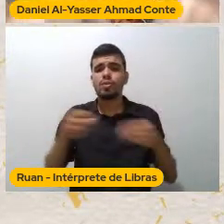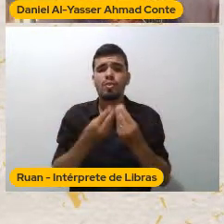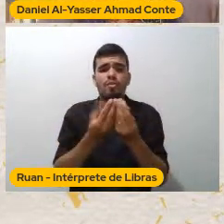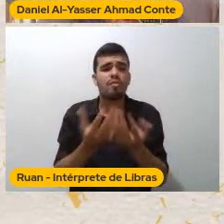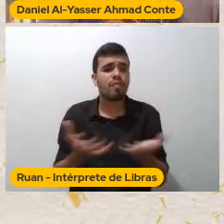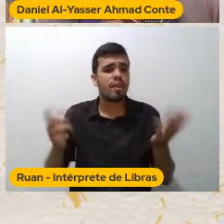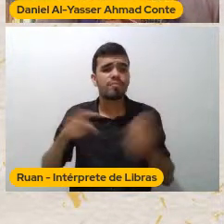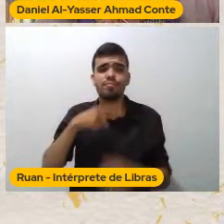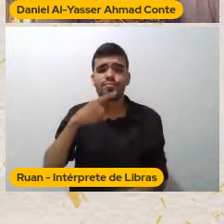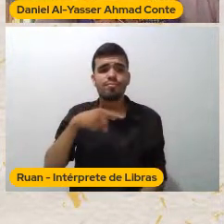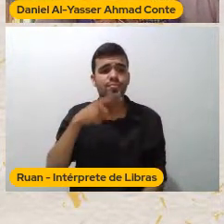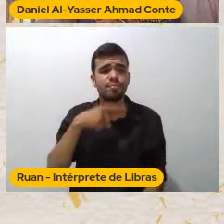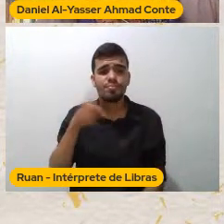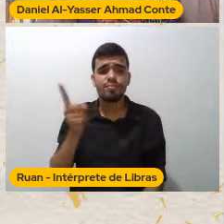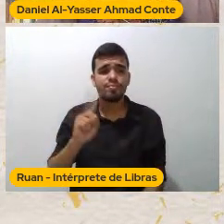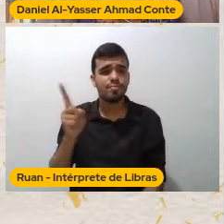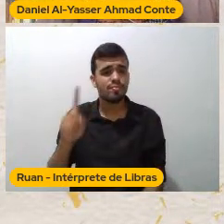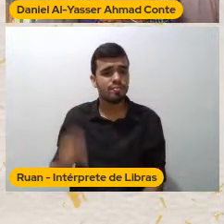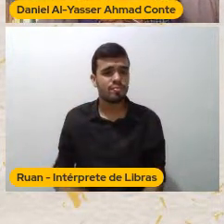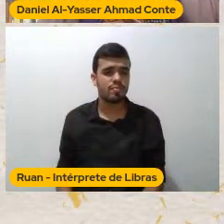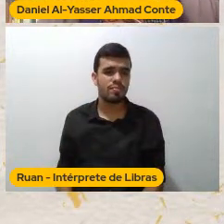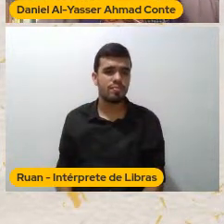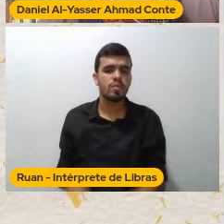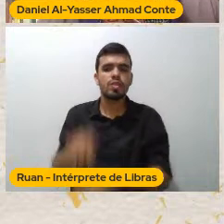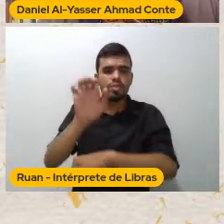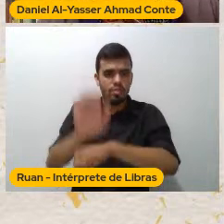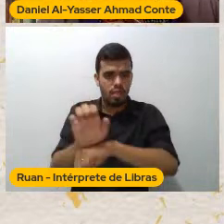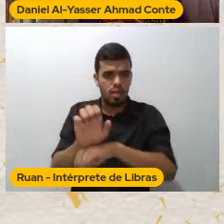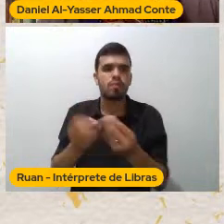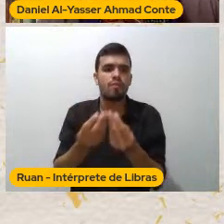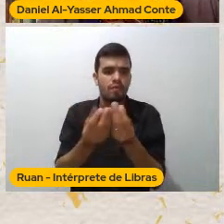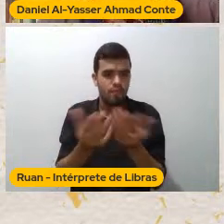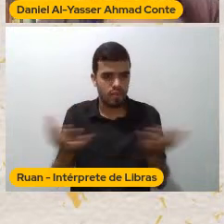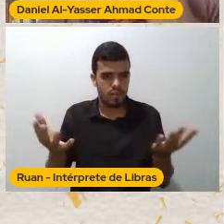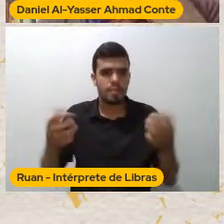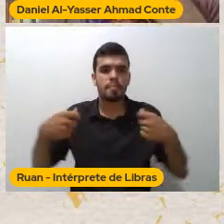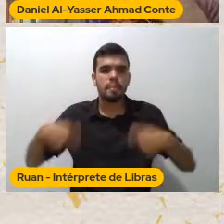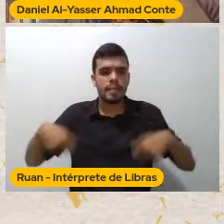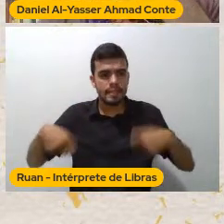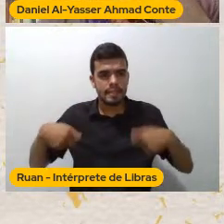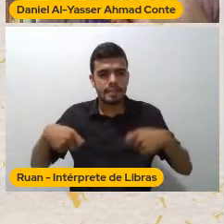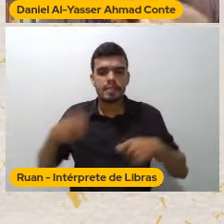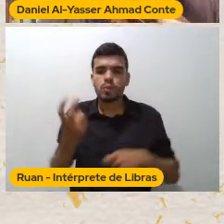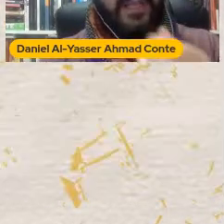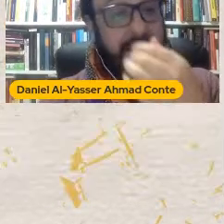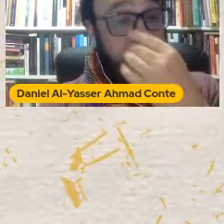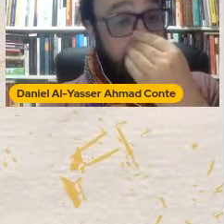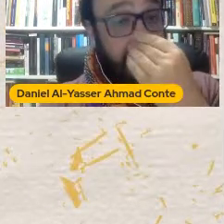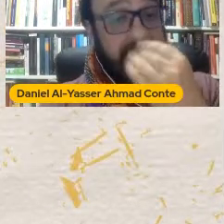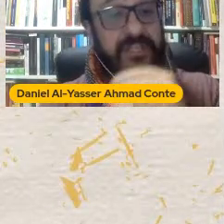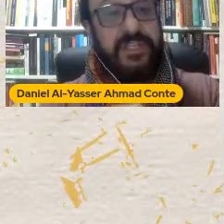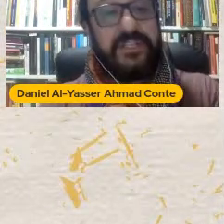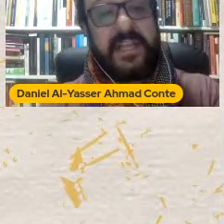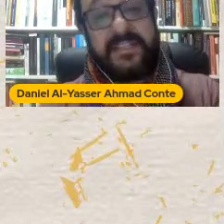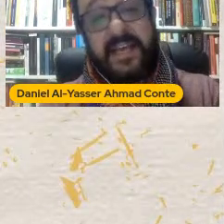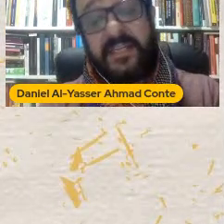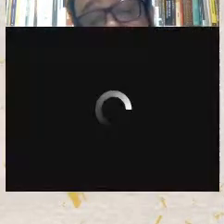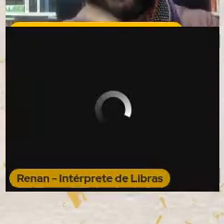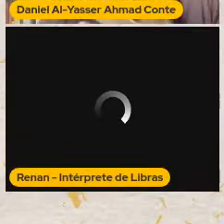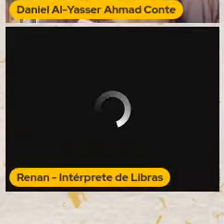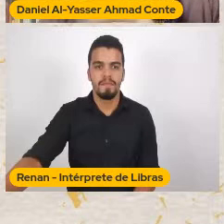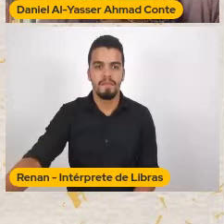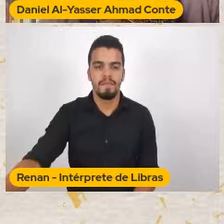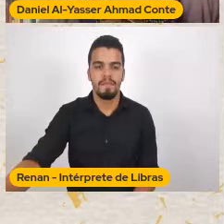entenda A realidade A partir de uma organização Simbólica Artística Das